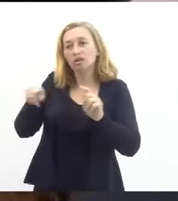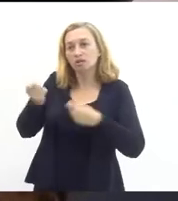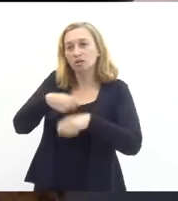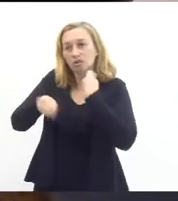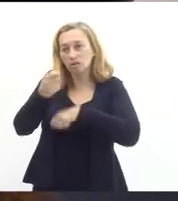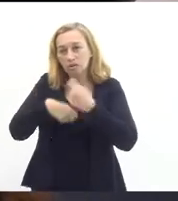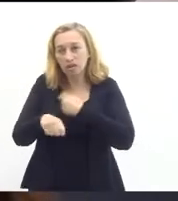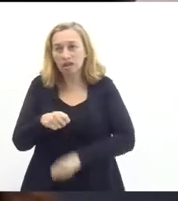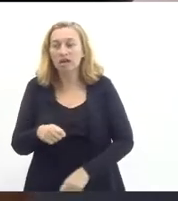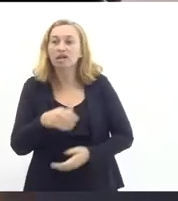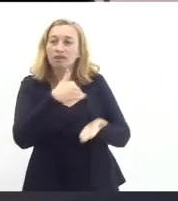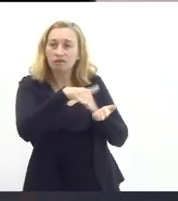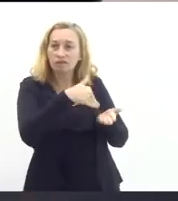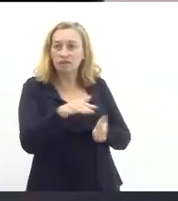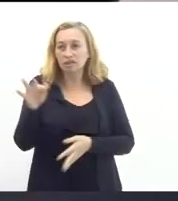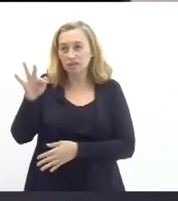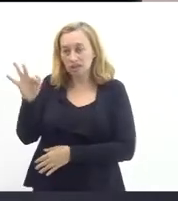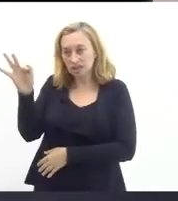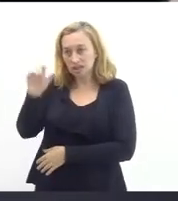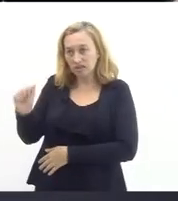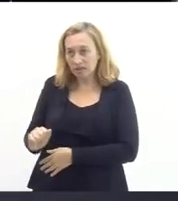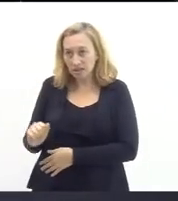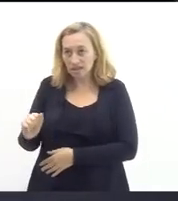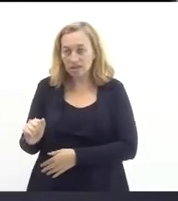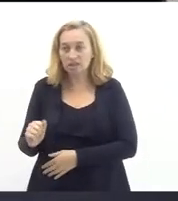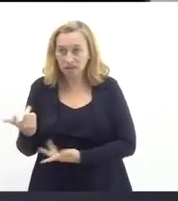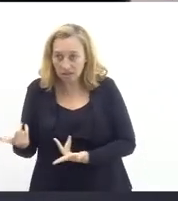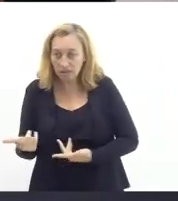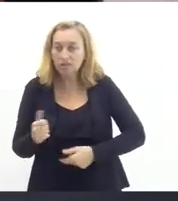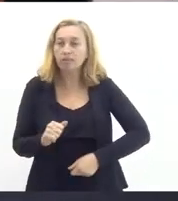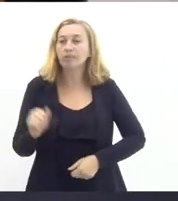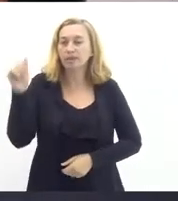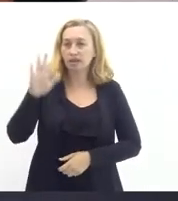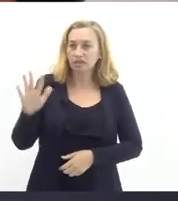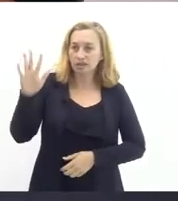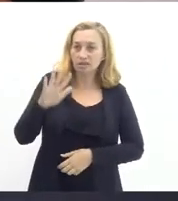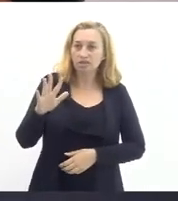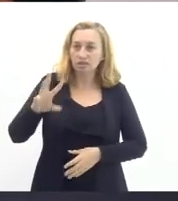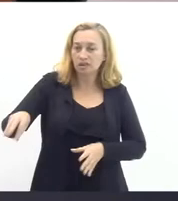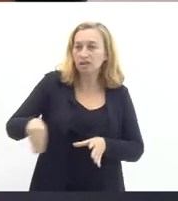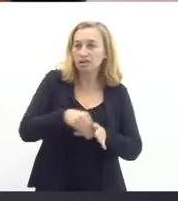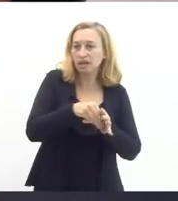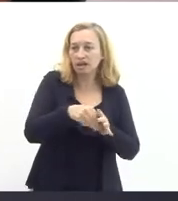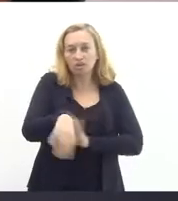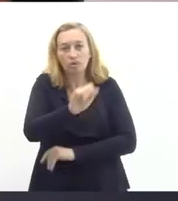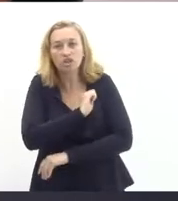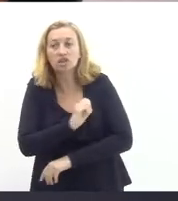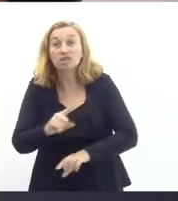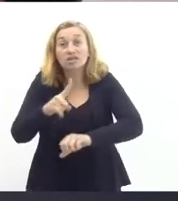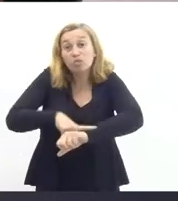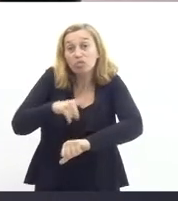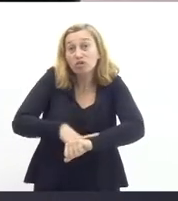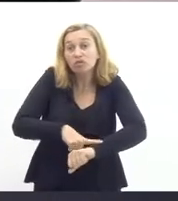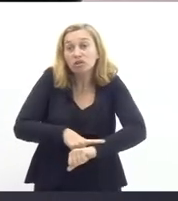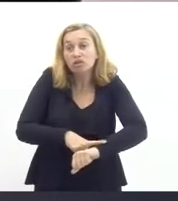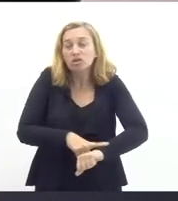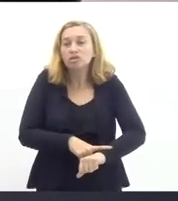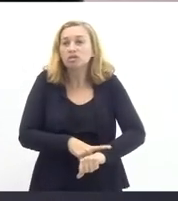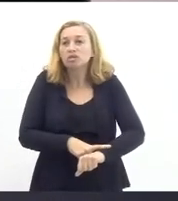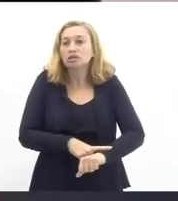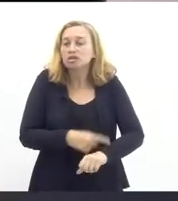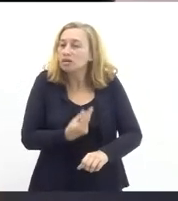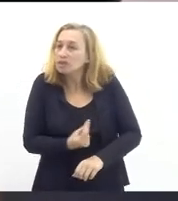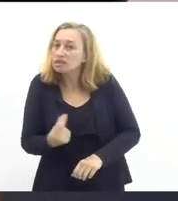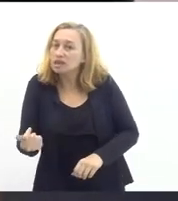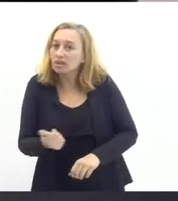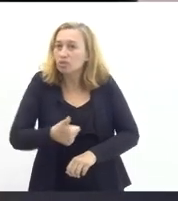da Fazenda Nacional ofereceu críticas ao plano apresentado pelo Rio de Janeiro para ingressar no regime. Então, neste momento, nós estamos, nós saímos